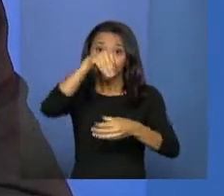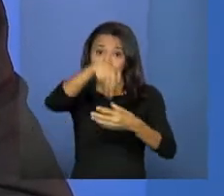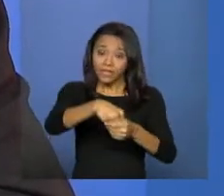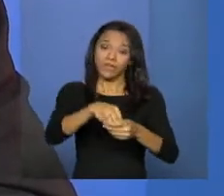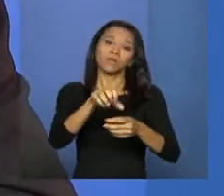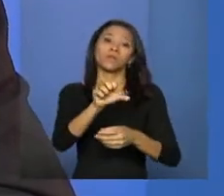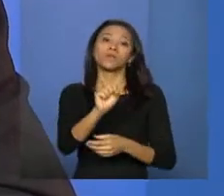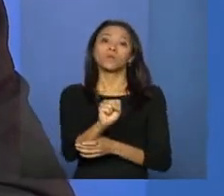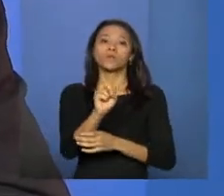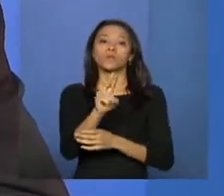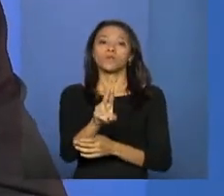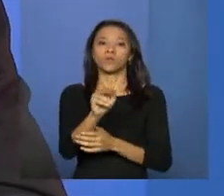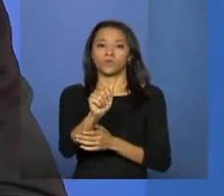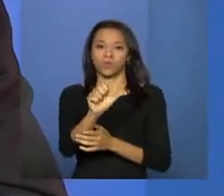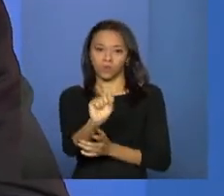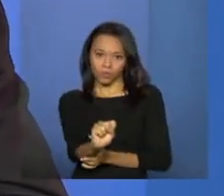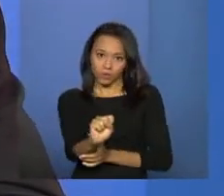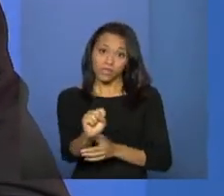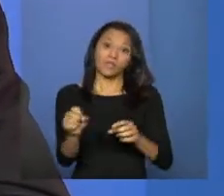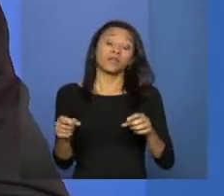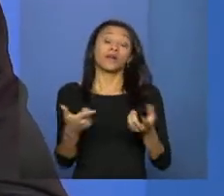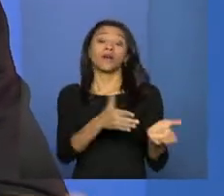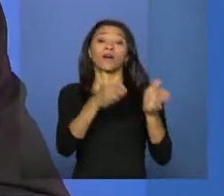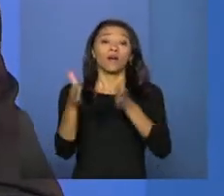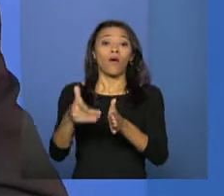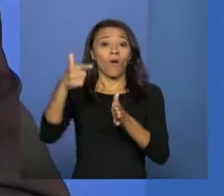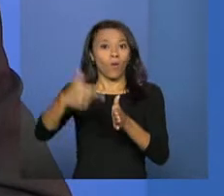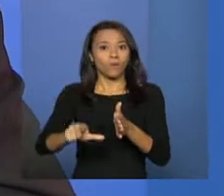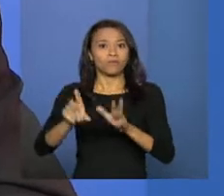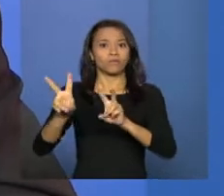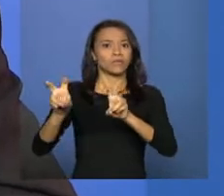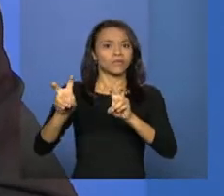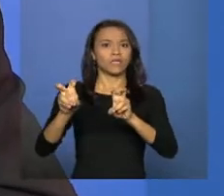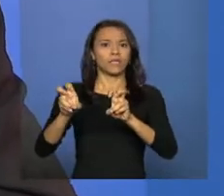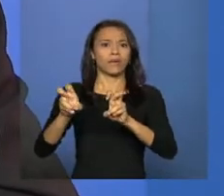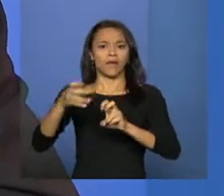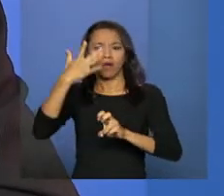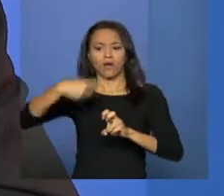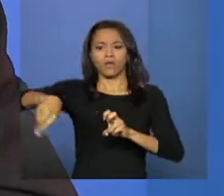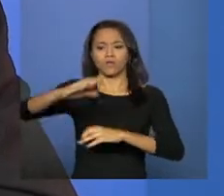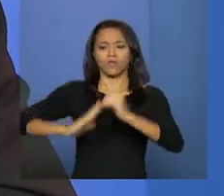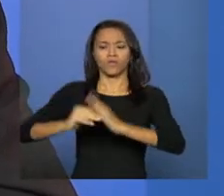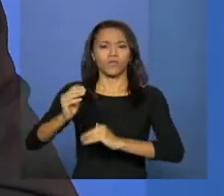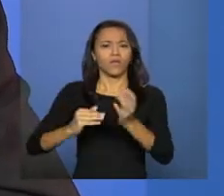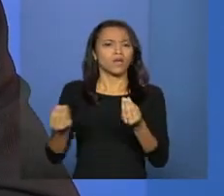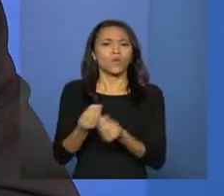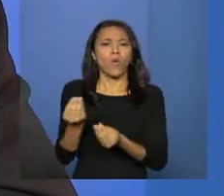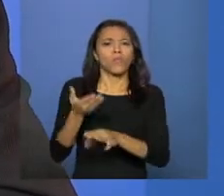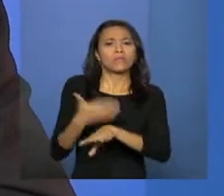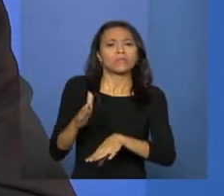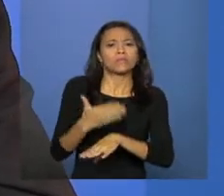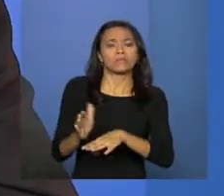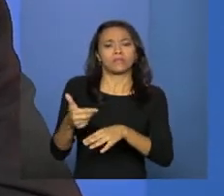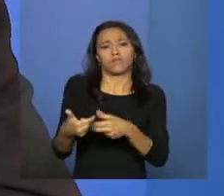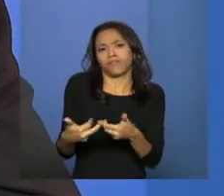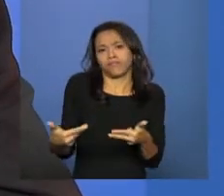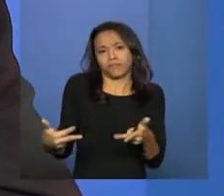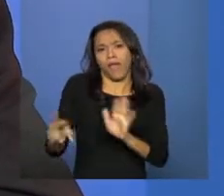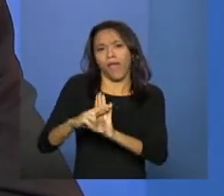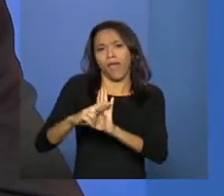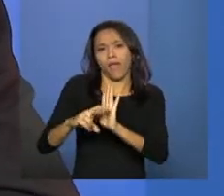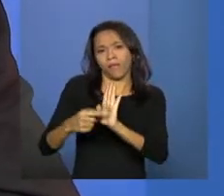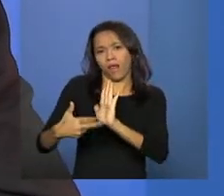básica de recursos humanos, que é um marco para os recursos humanos da área da assistência social. Duas